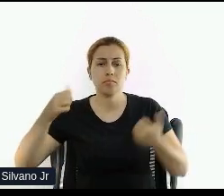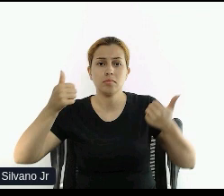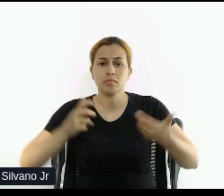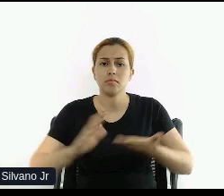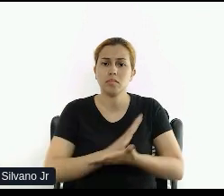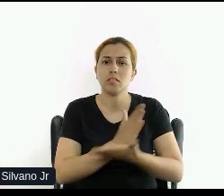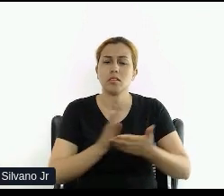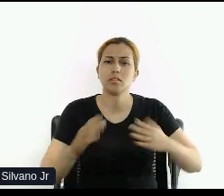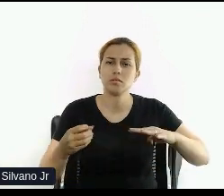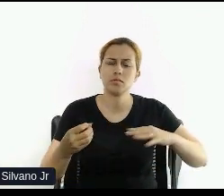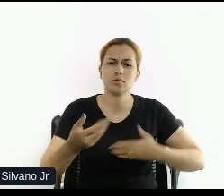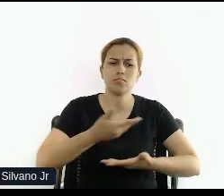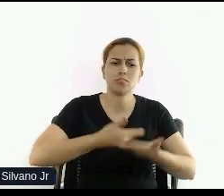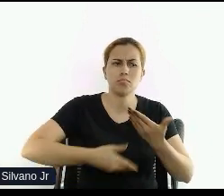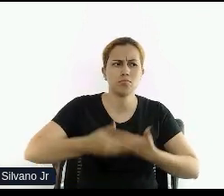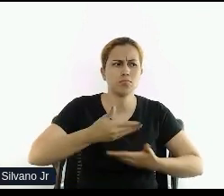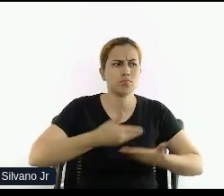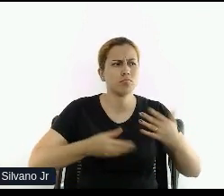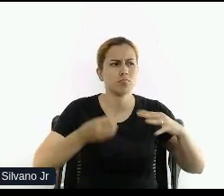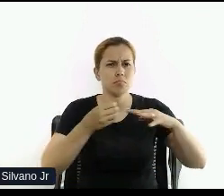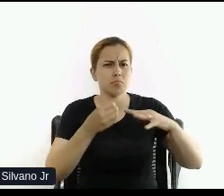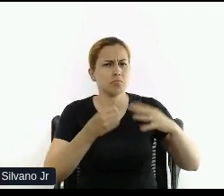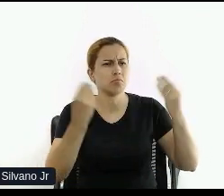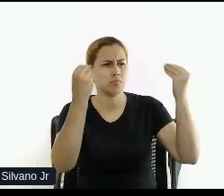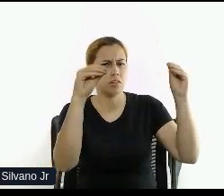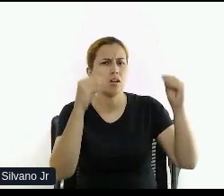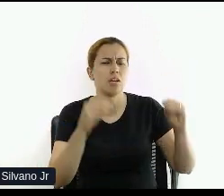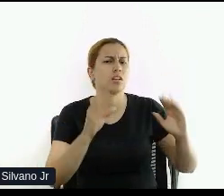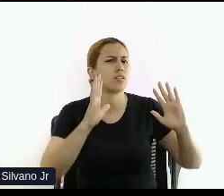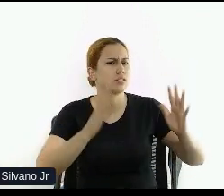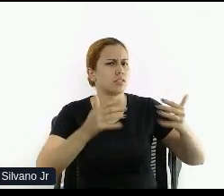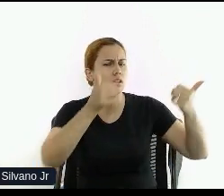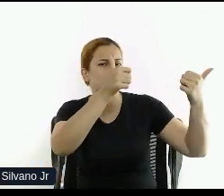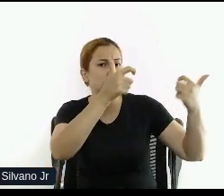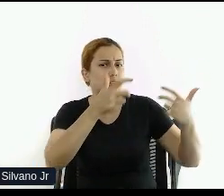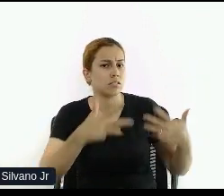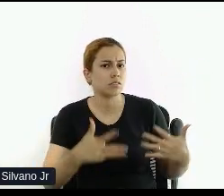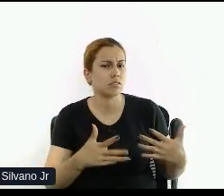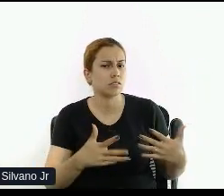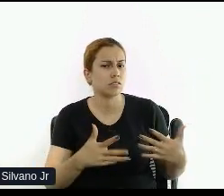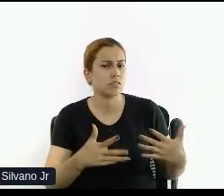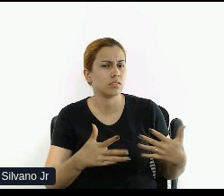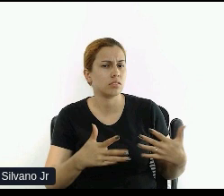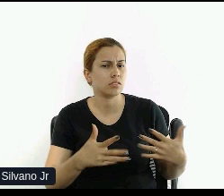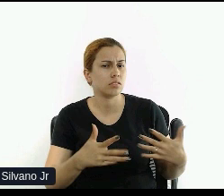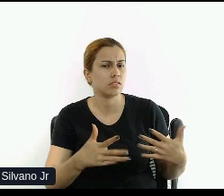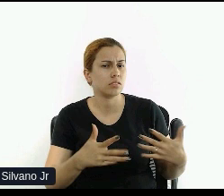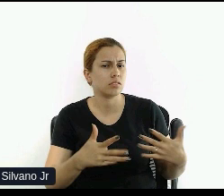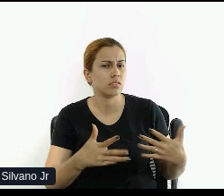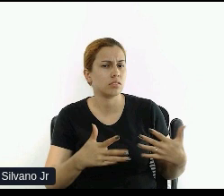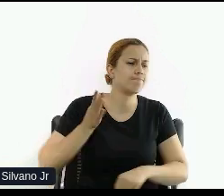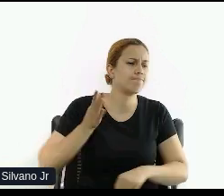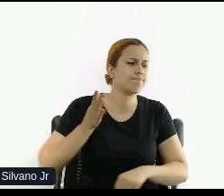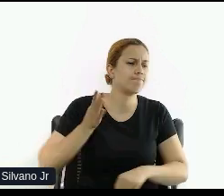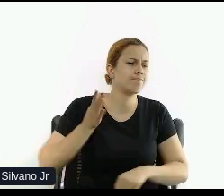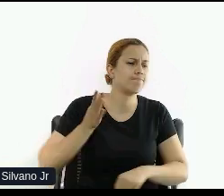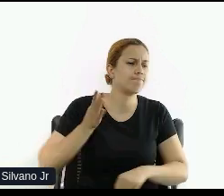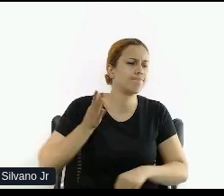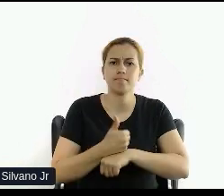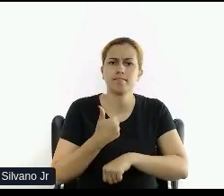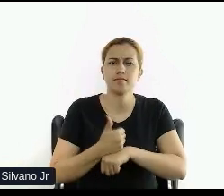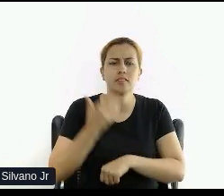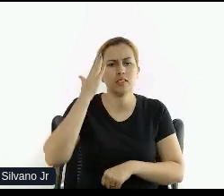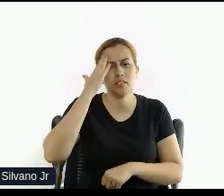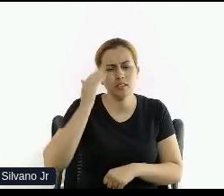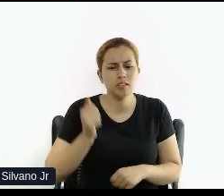deve, algumas pessoas já devem ter passado e falado um pouquinho sobre isso, mas é muito importante a gente falar o tempo inteiro, entender o cenário da acessibilidade,